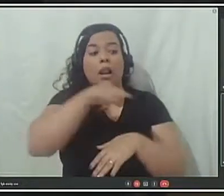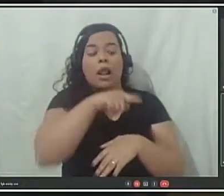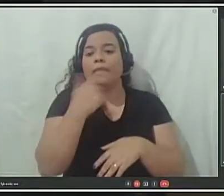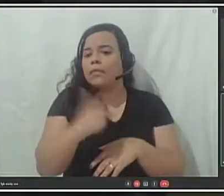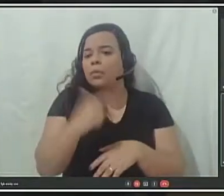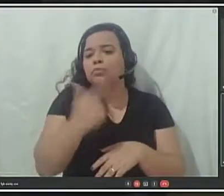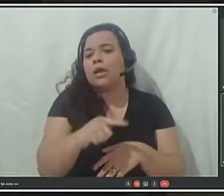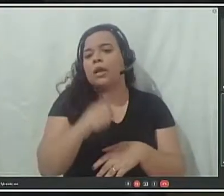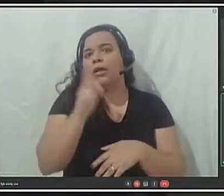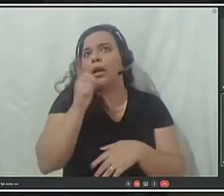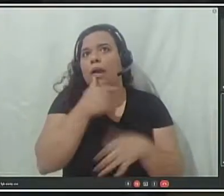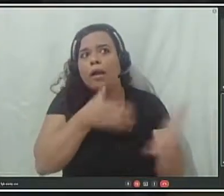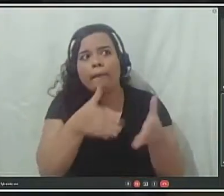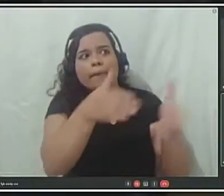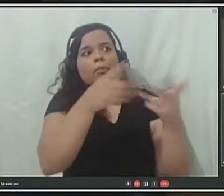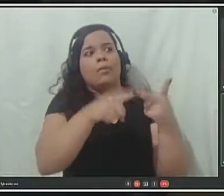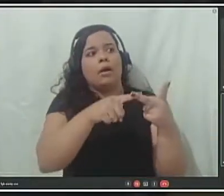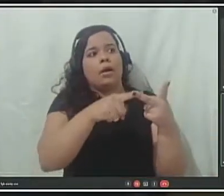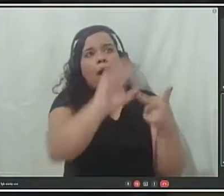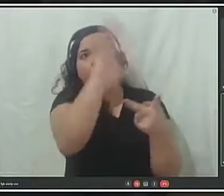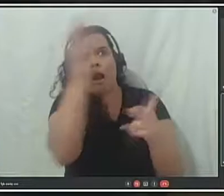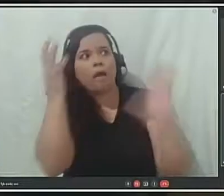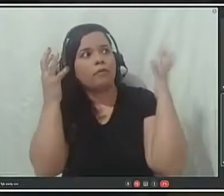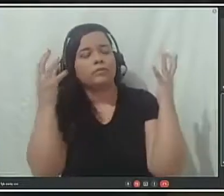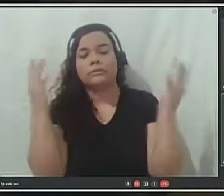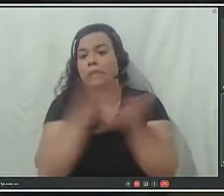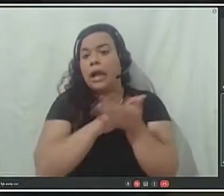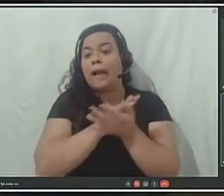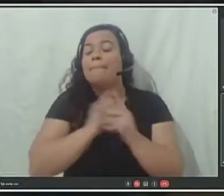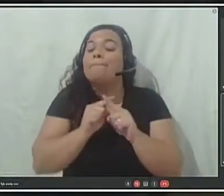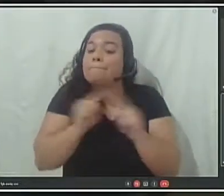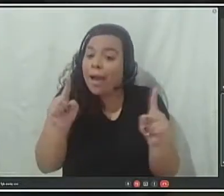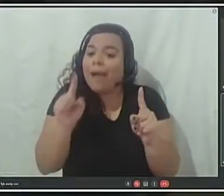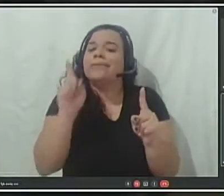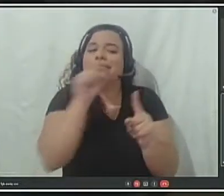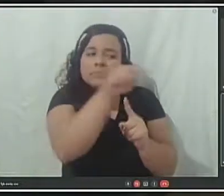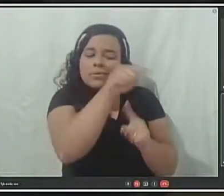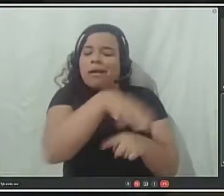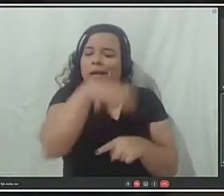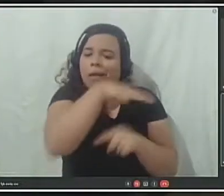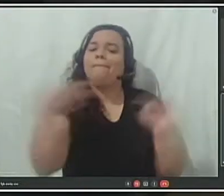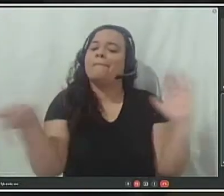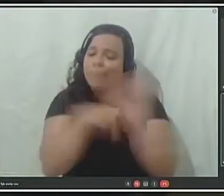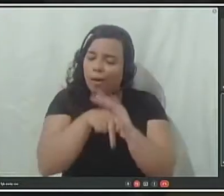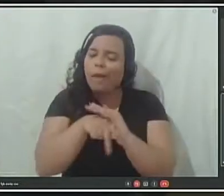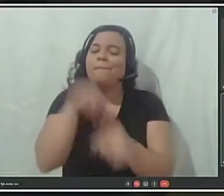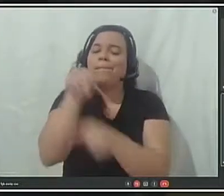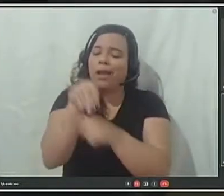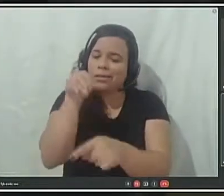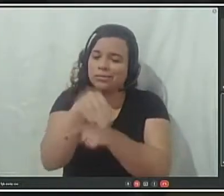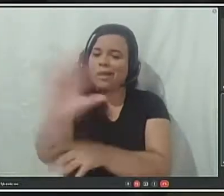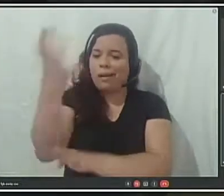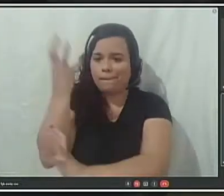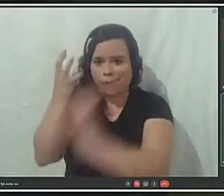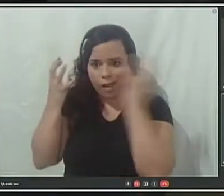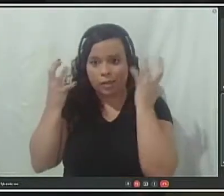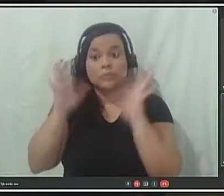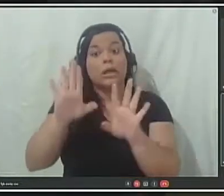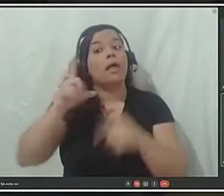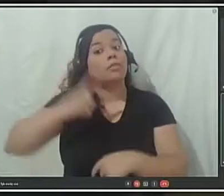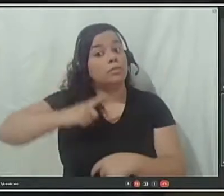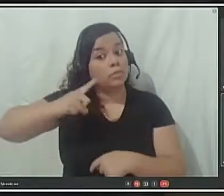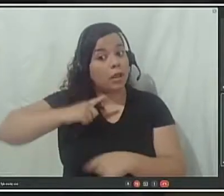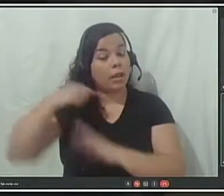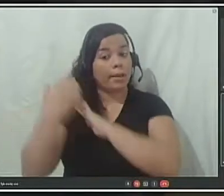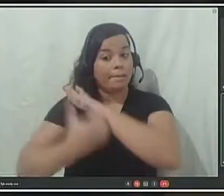considerado como zona de preservação ambiental. Tem um estudo de uma empresa que está fazendo o plano autométrico da cidade,